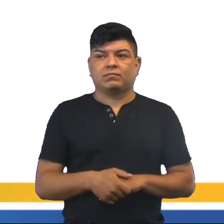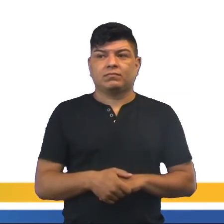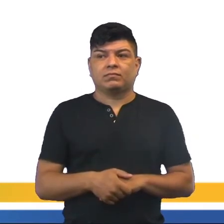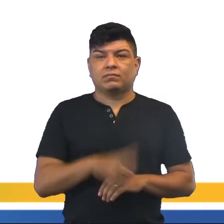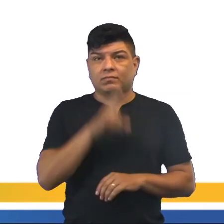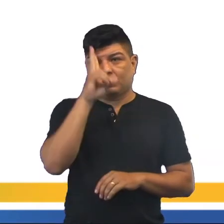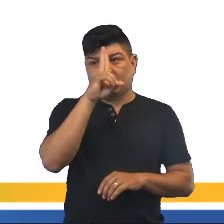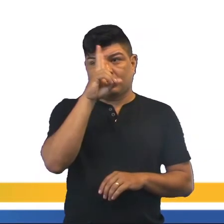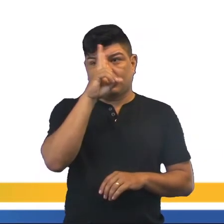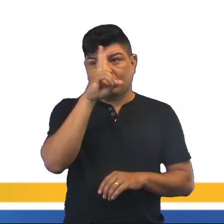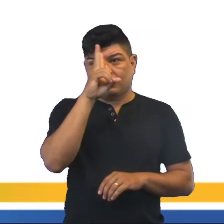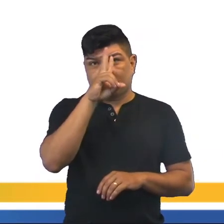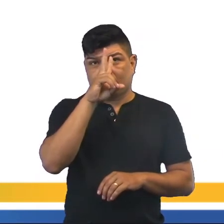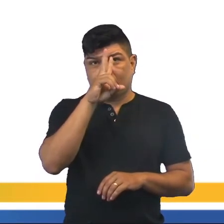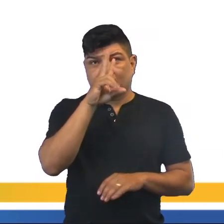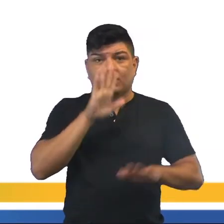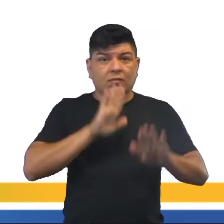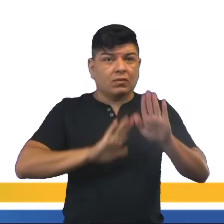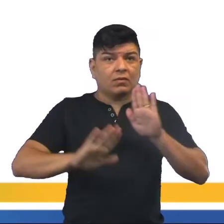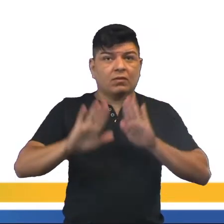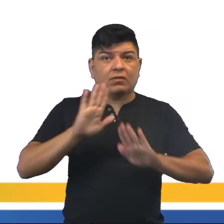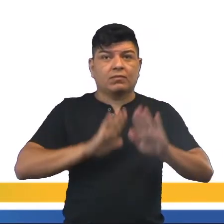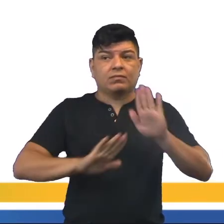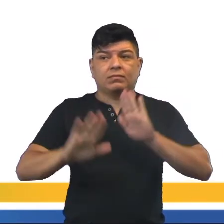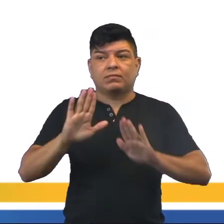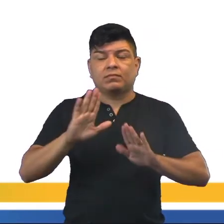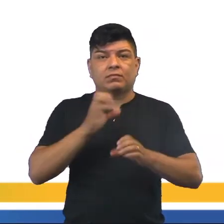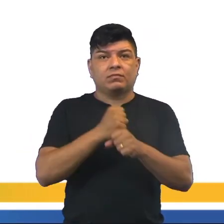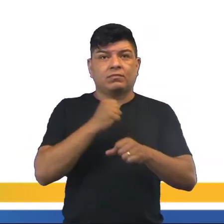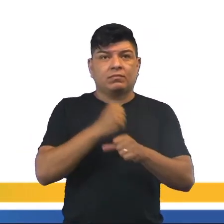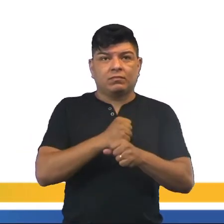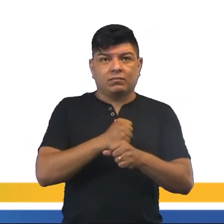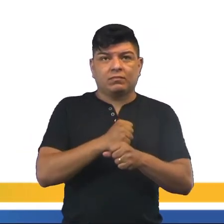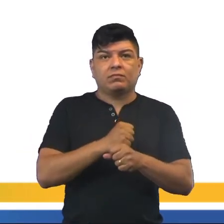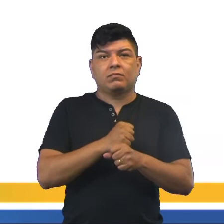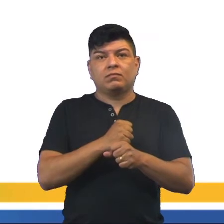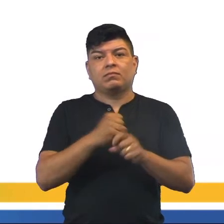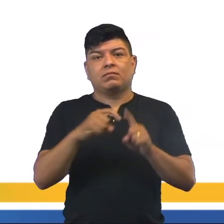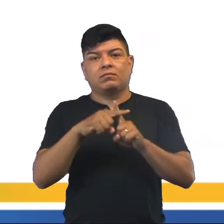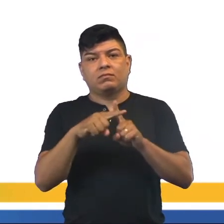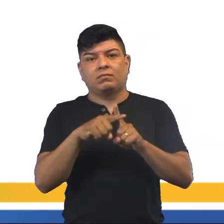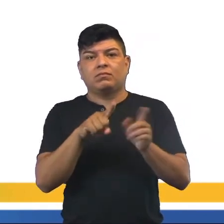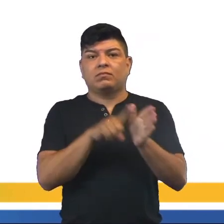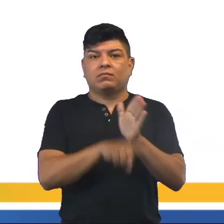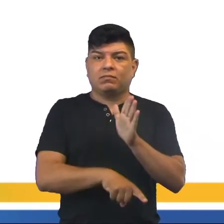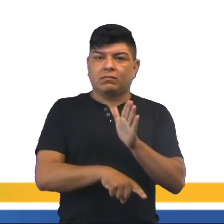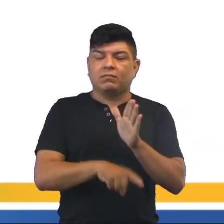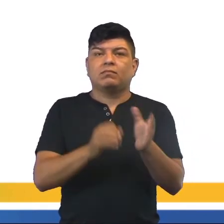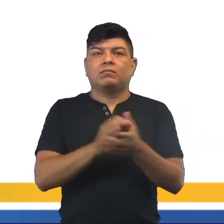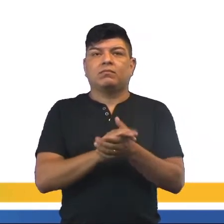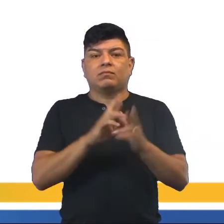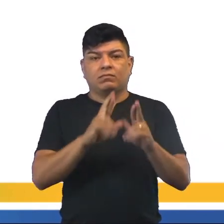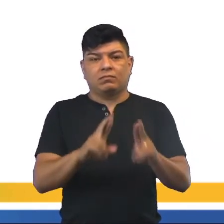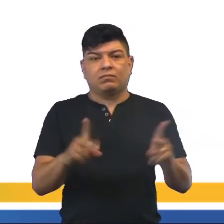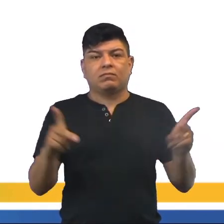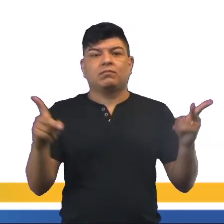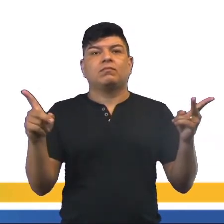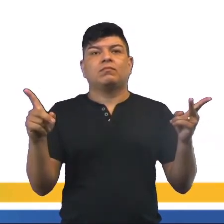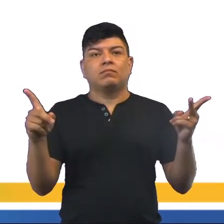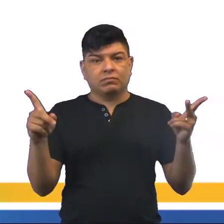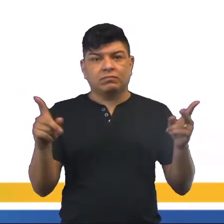Lembre-se, gente, ó, tome bastante cuidado ao somar ou subtrair frações, ó. Toda vez que os denominadores forem diferentes,